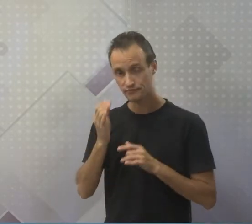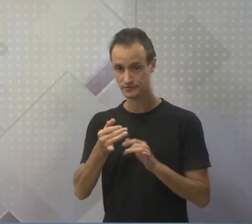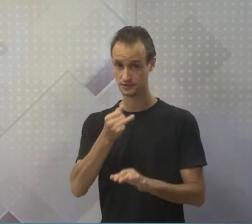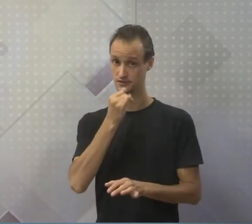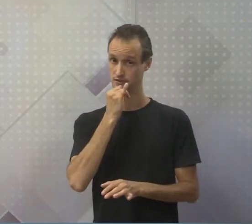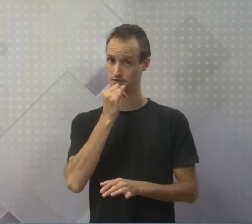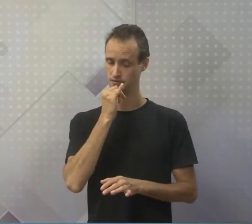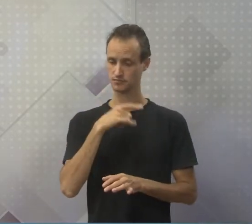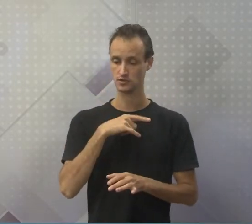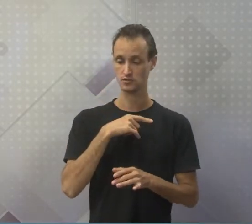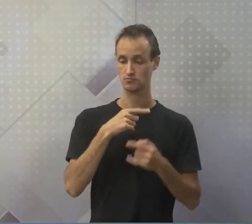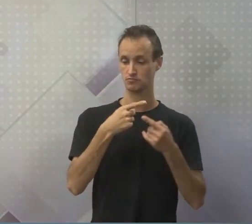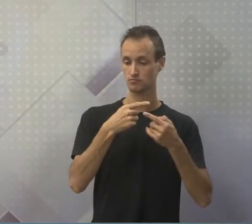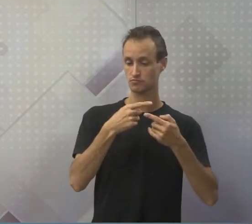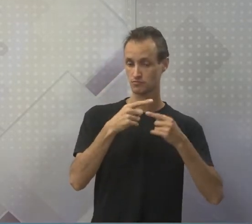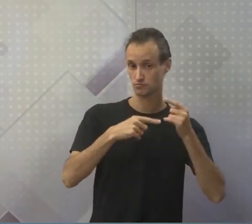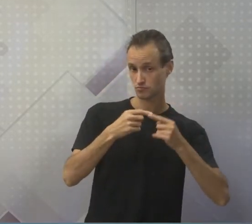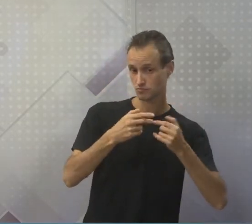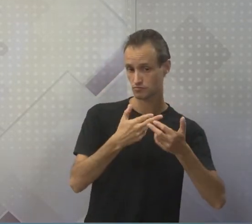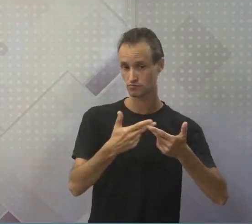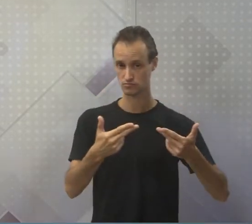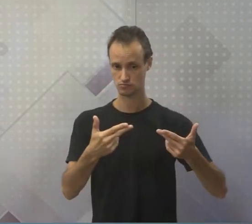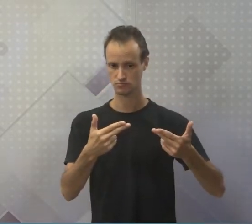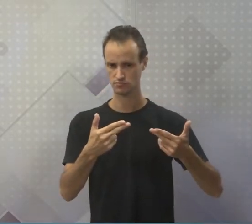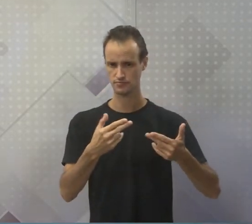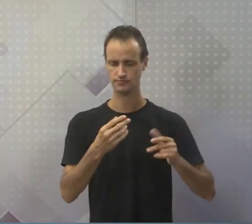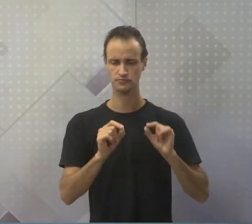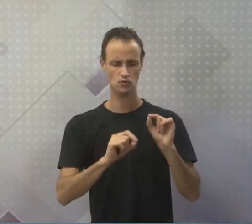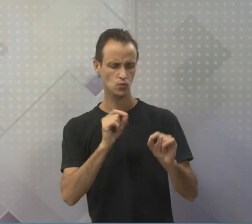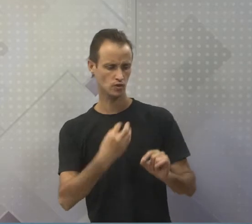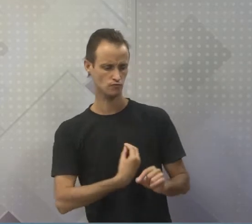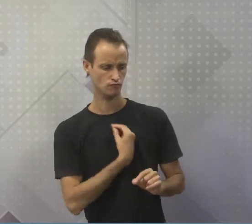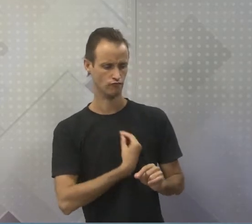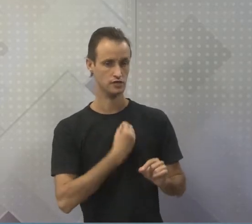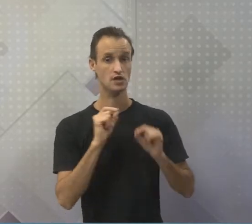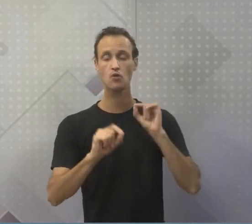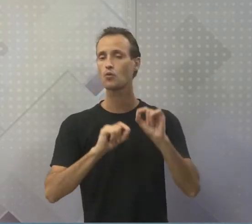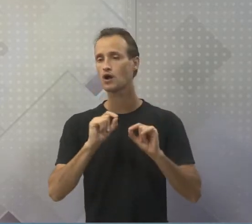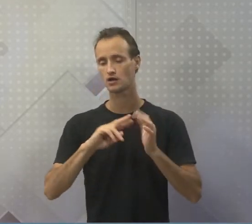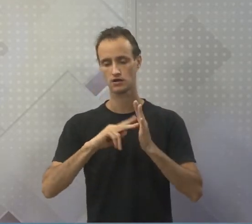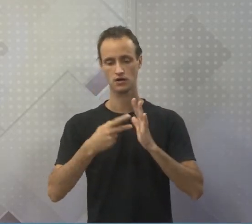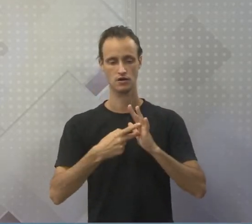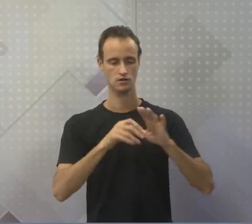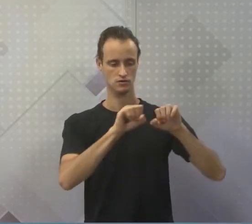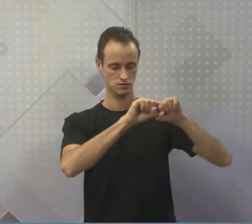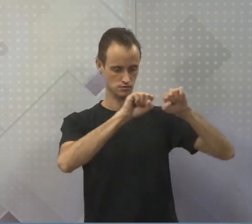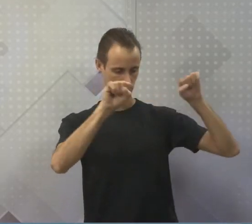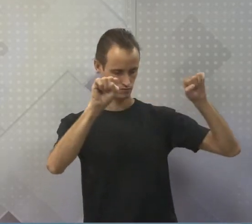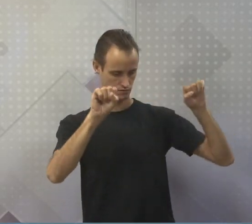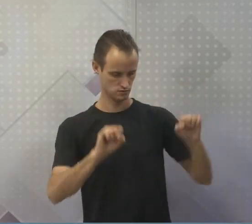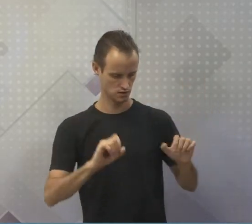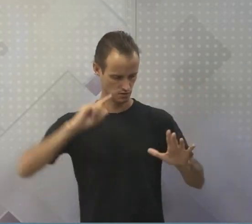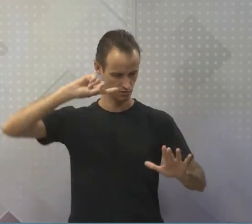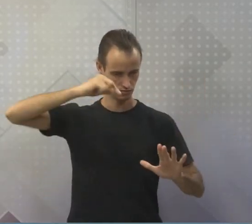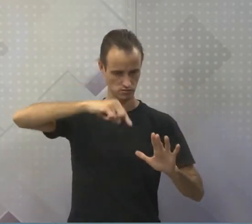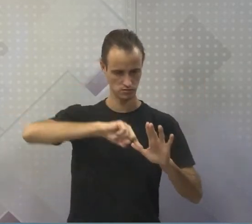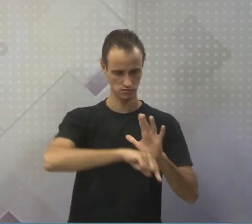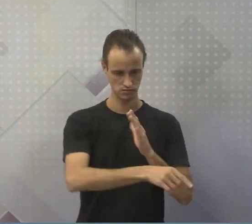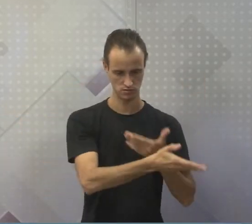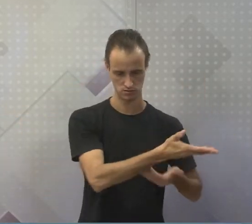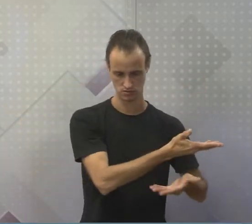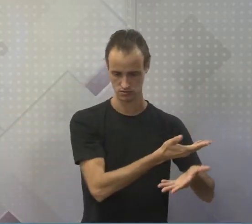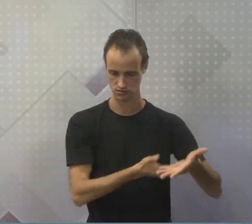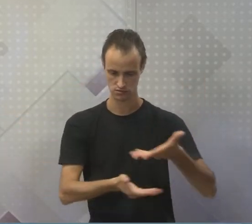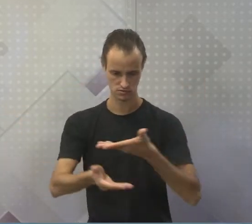por exemplo, que o que é que chamamos de vida? Vida seria um sistema complexo de relações